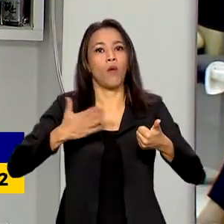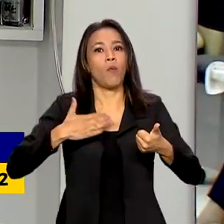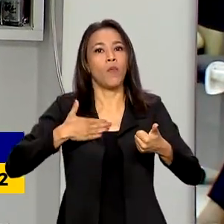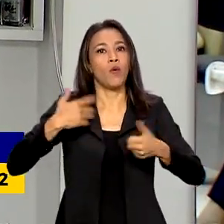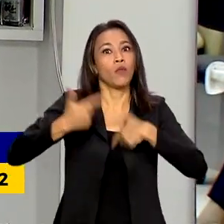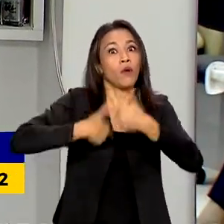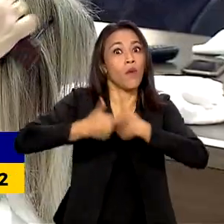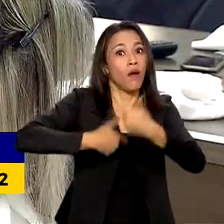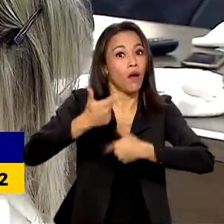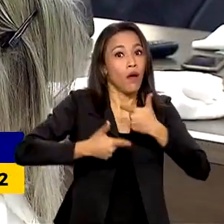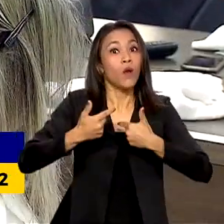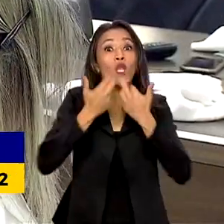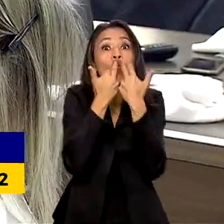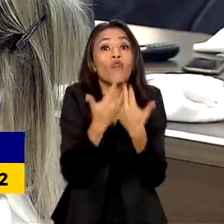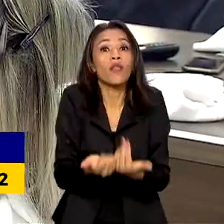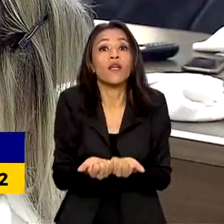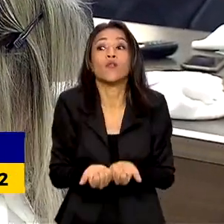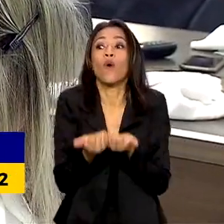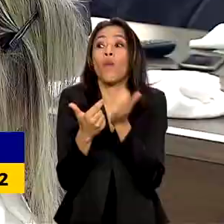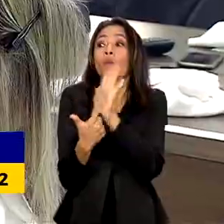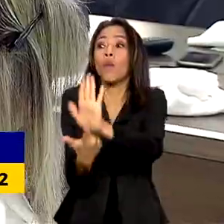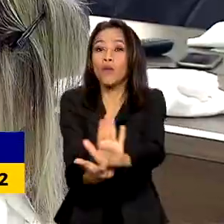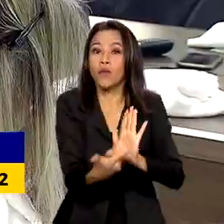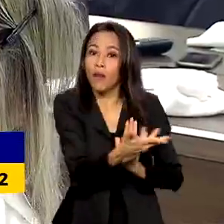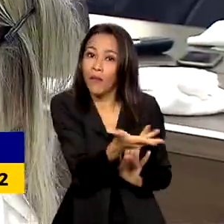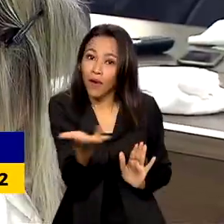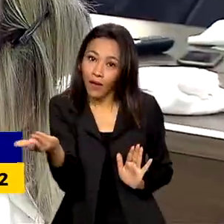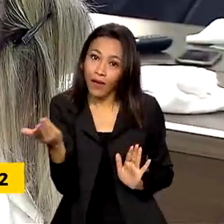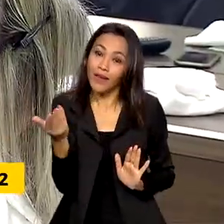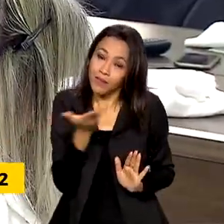novidades para elas e para todas as colegas de trabalho.